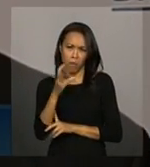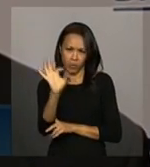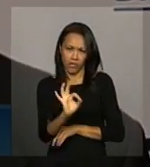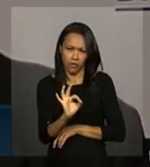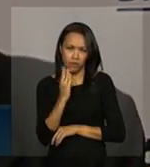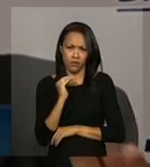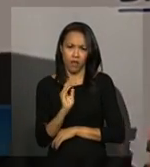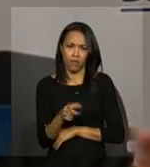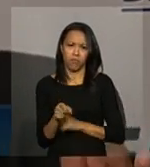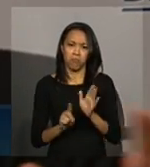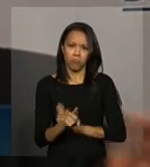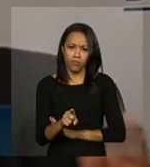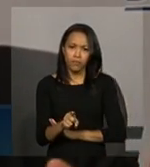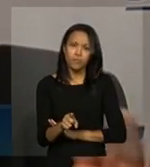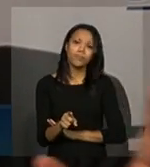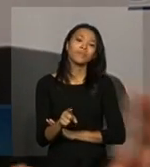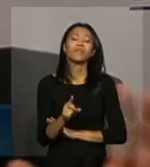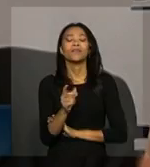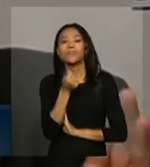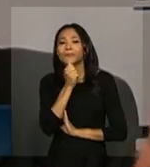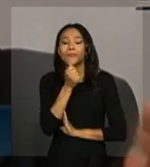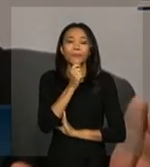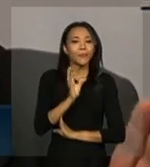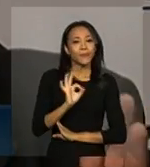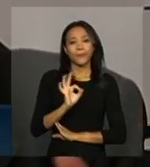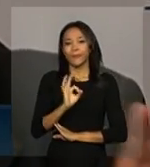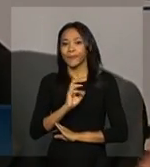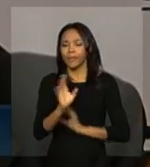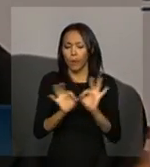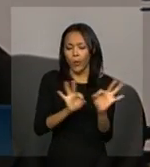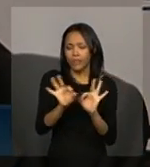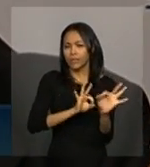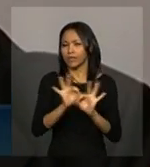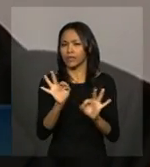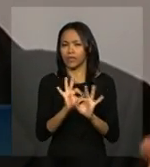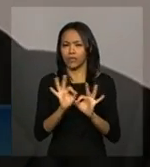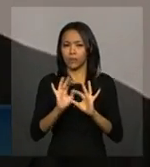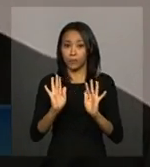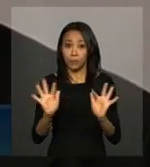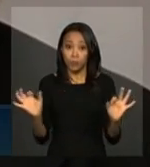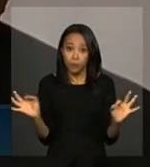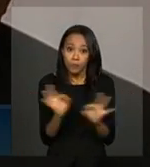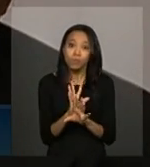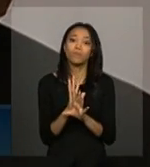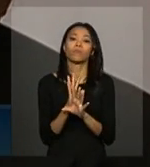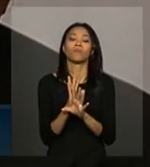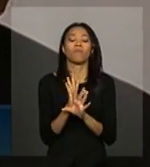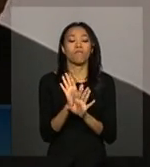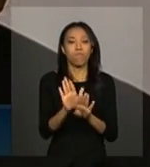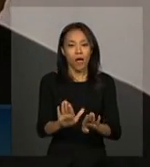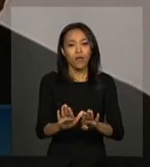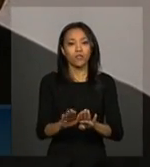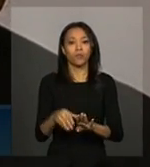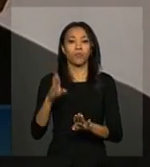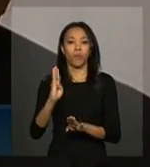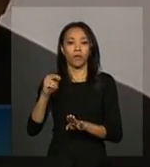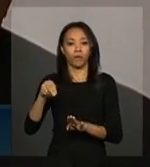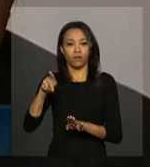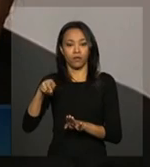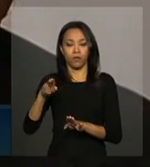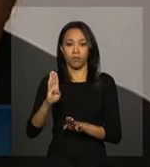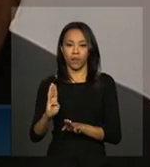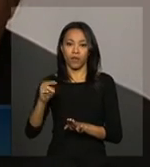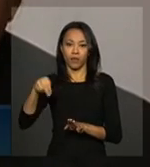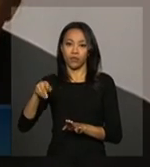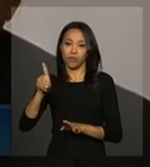Ainda, vamos dizer, estamos acabando de fazer essa estruturação completa, mas o BNDES é